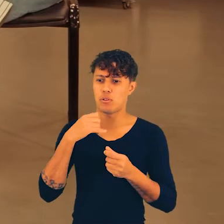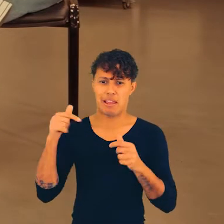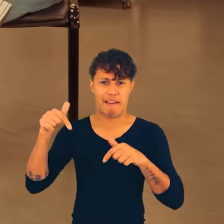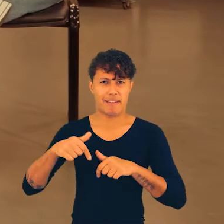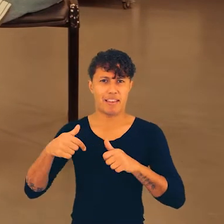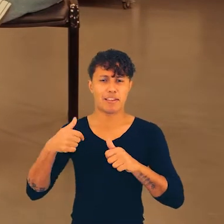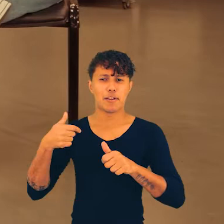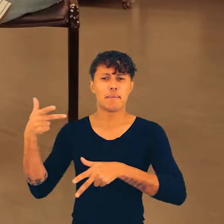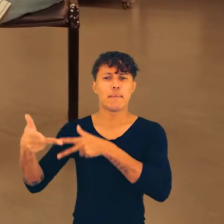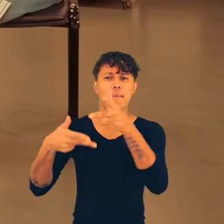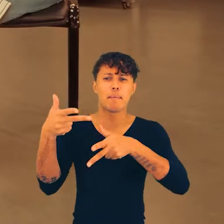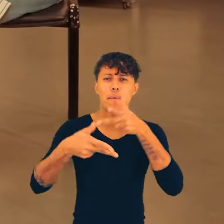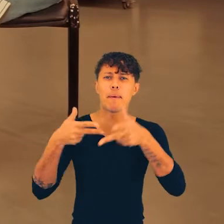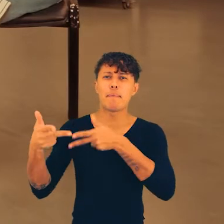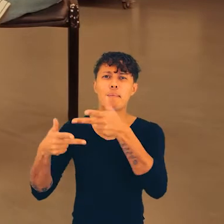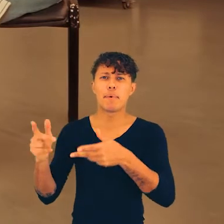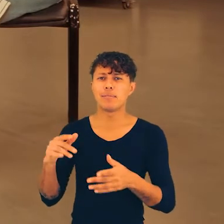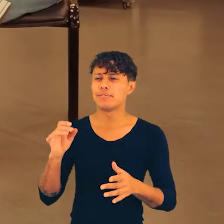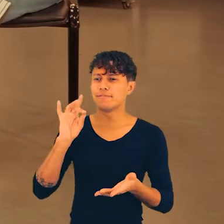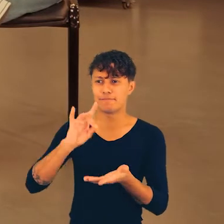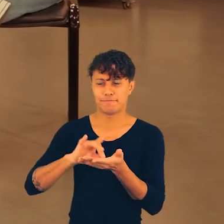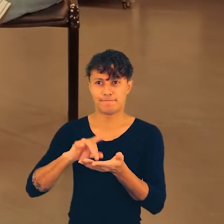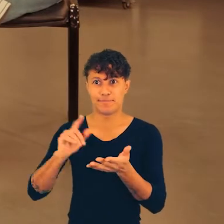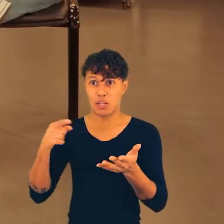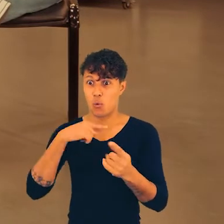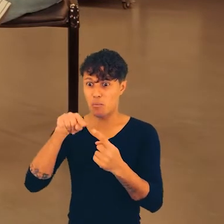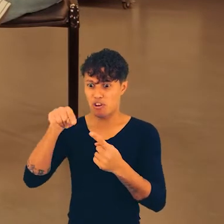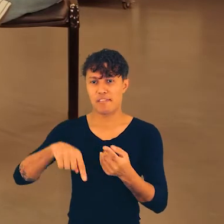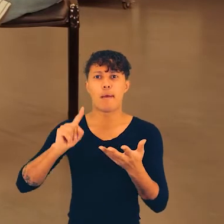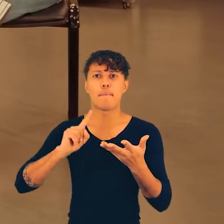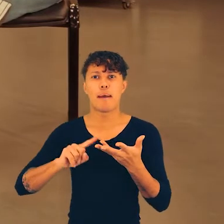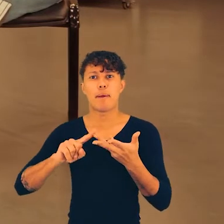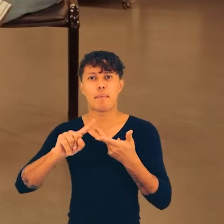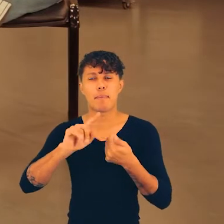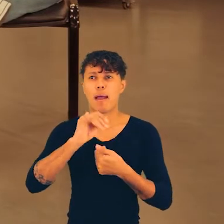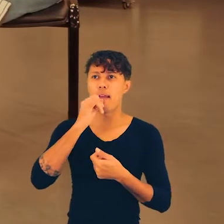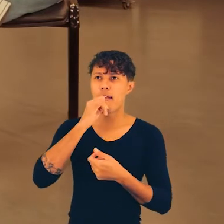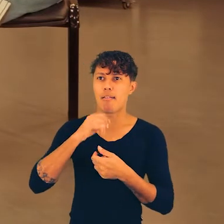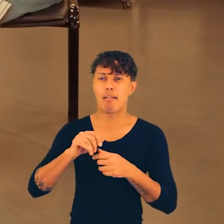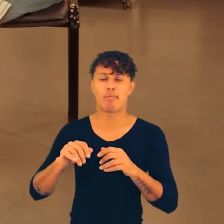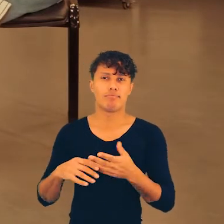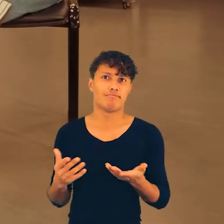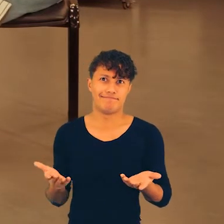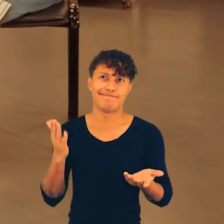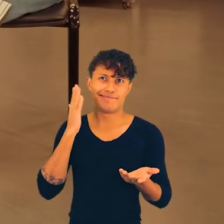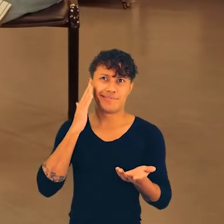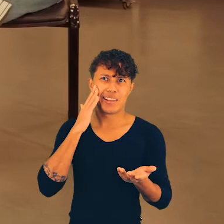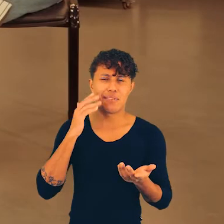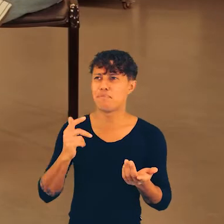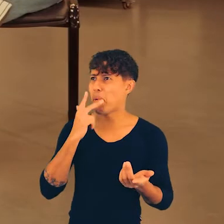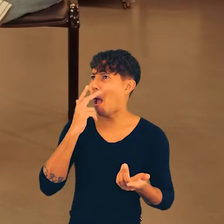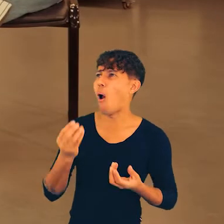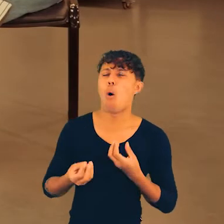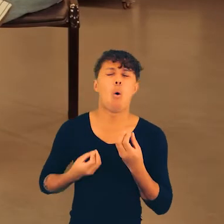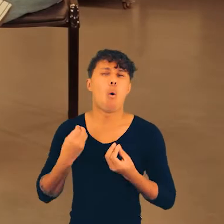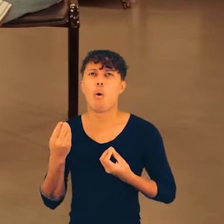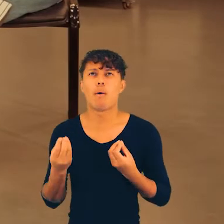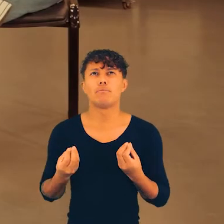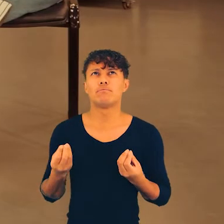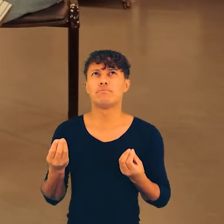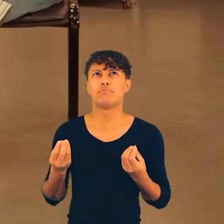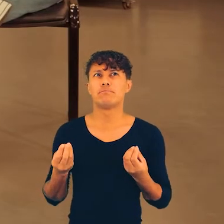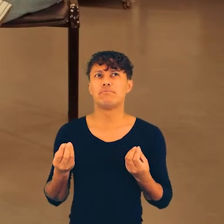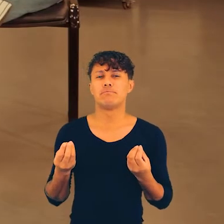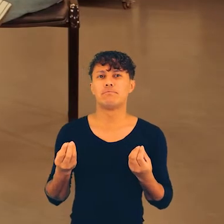se a gente tivesse uma discussão, que nem a gente está tendo aqui, mas se fosse realmente para, tipo, olha, nosso objetivo aqui é acabar com essa pauta aqui.